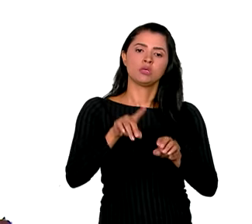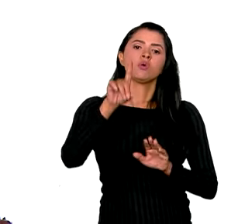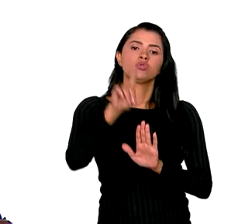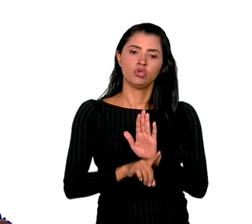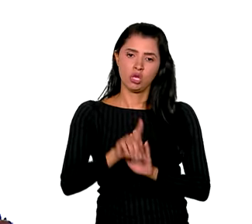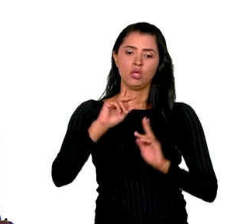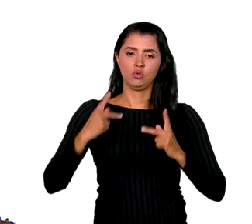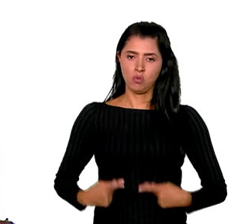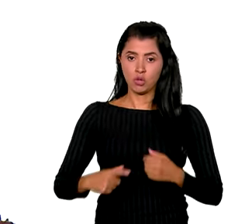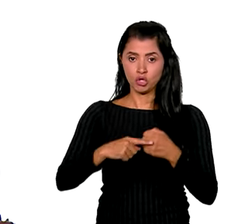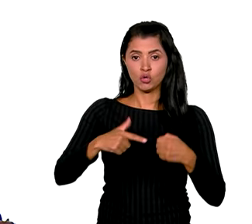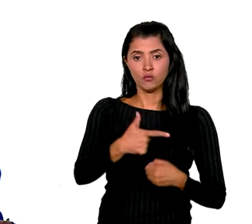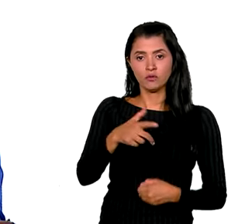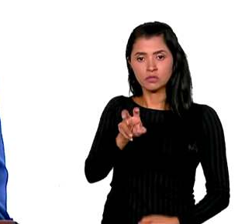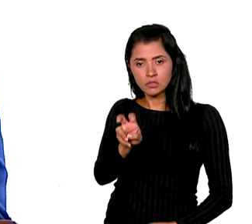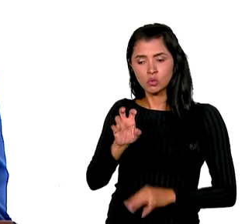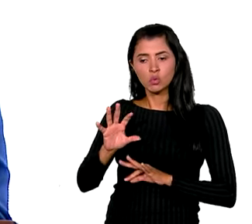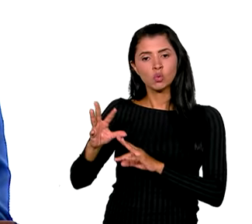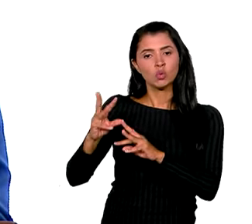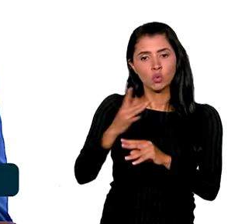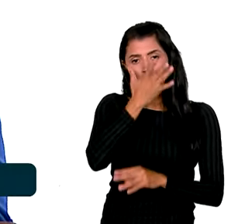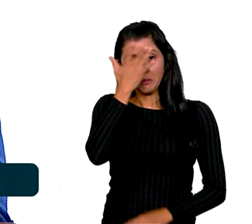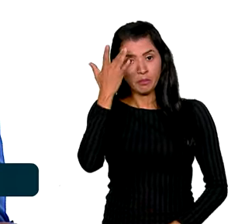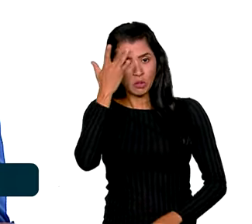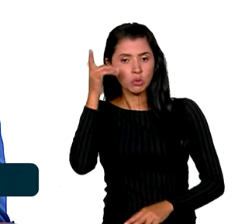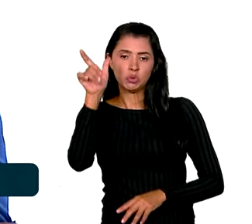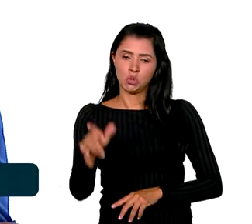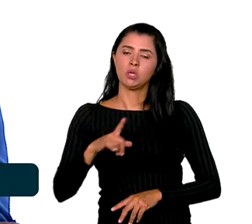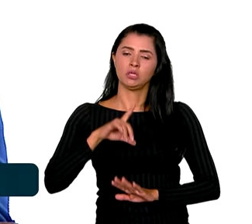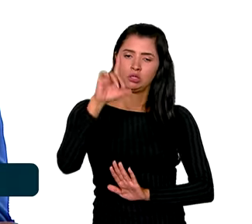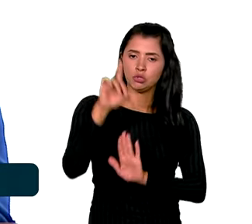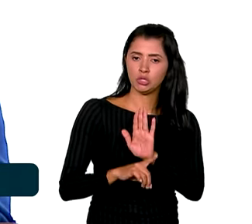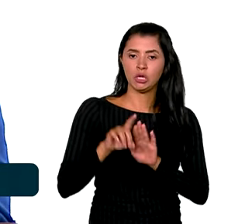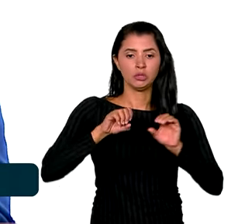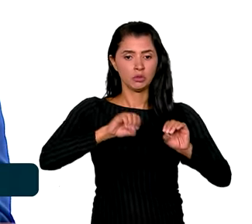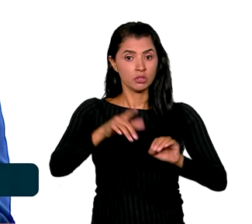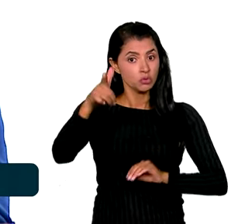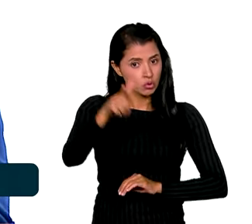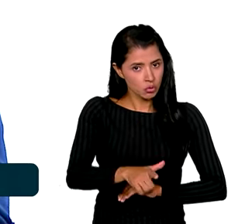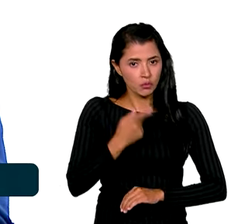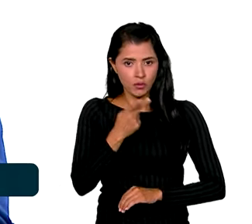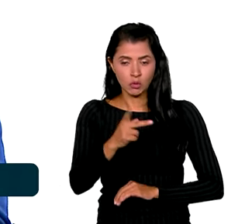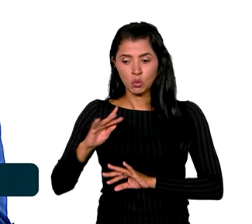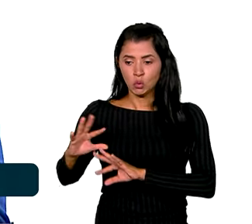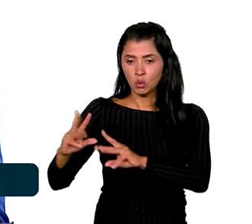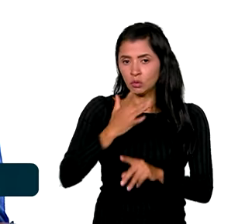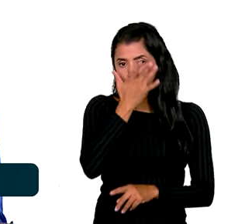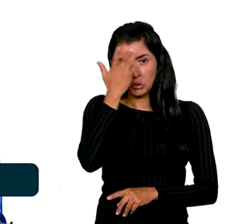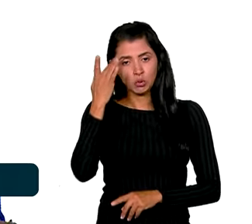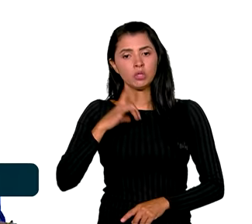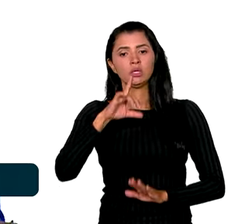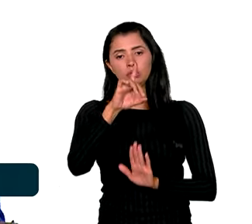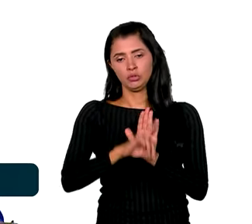Diz o artigo 25, toda a pessoa tem direito à educação. Repito, toda pessoa